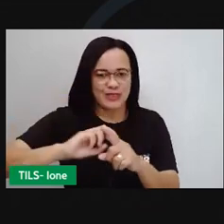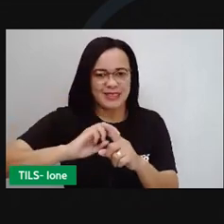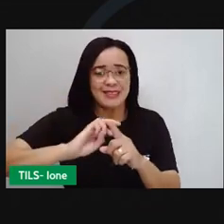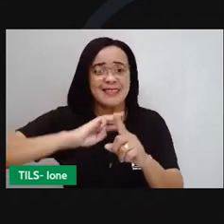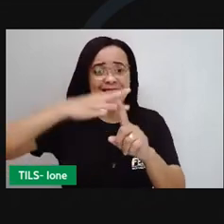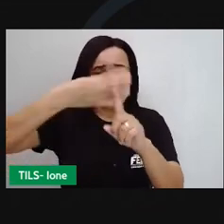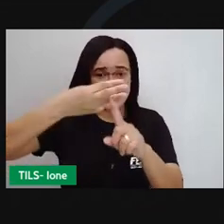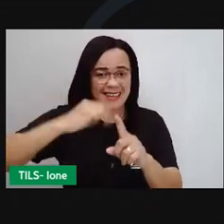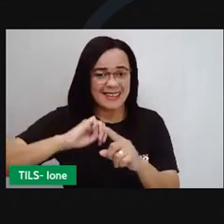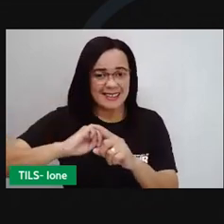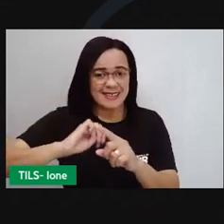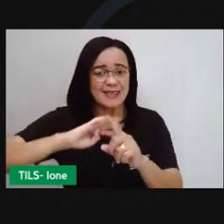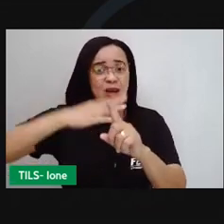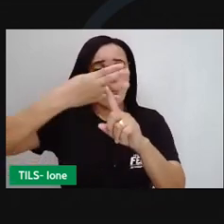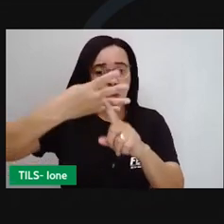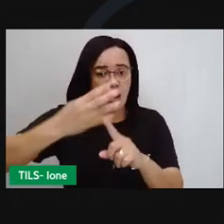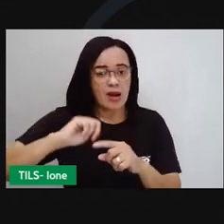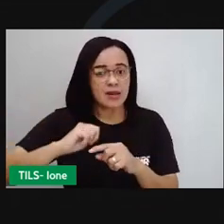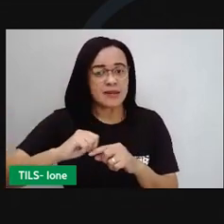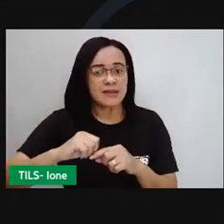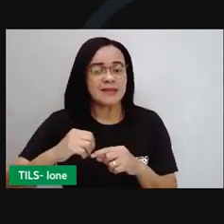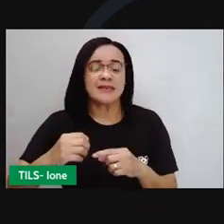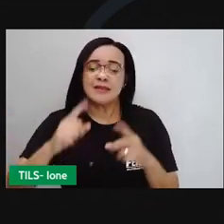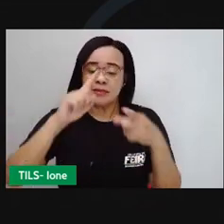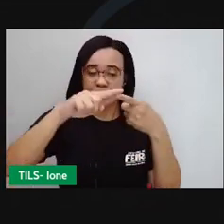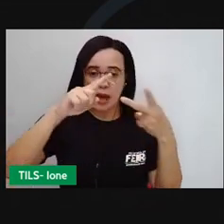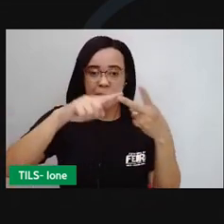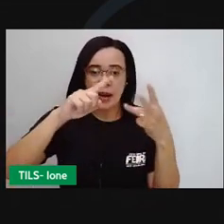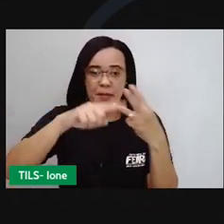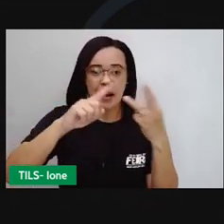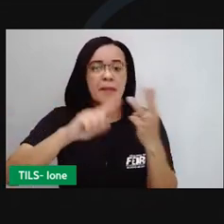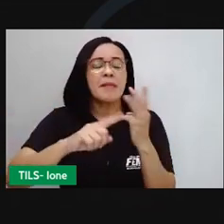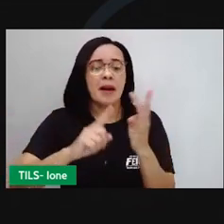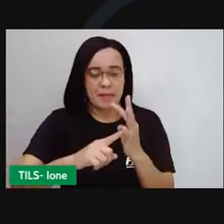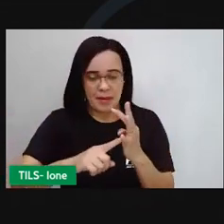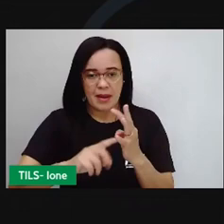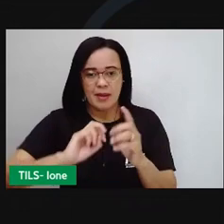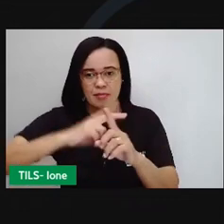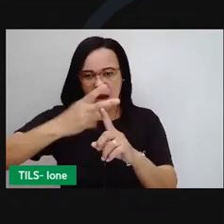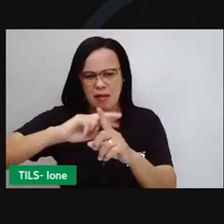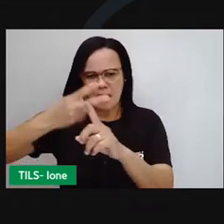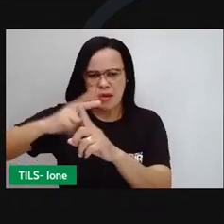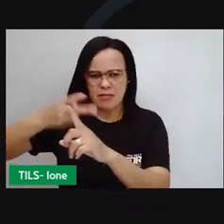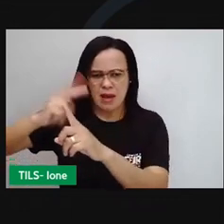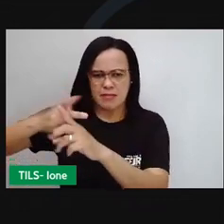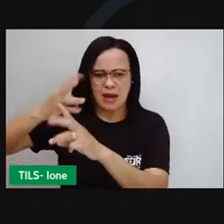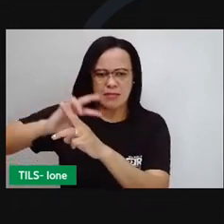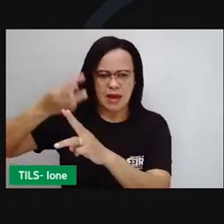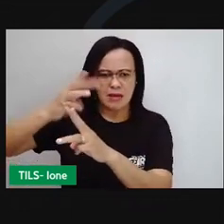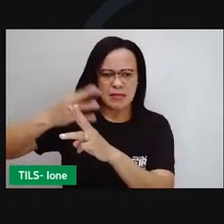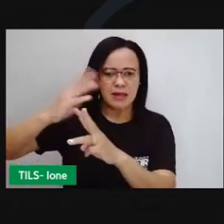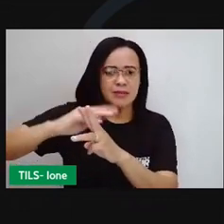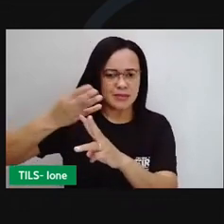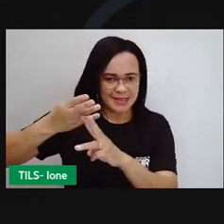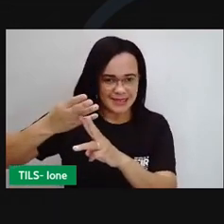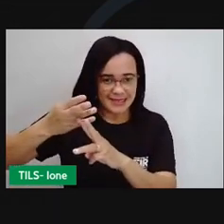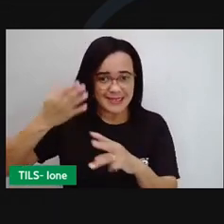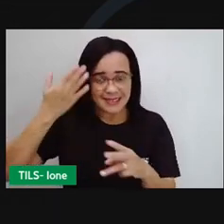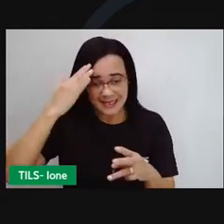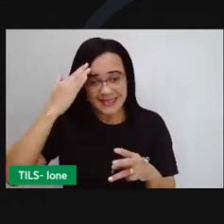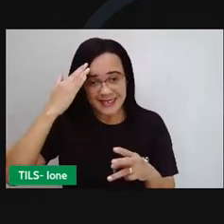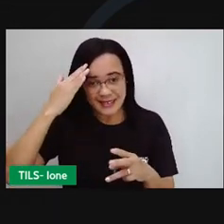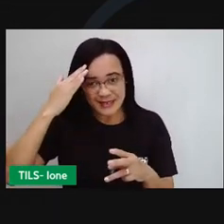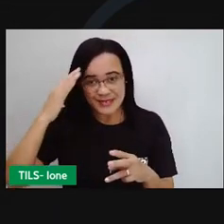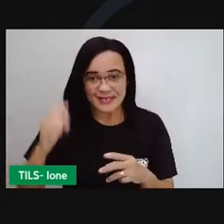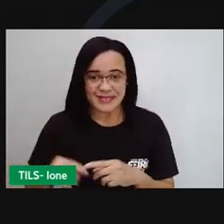você já sabe multiplicamos o valor por dois. Se a palavra for triplo, multiplicamos o